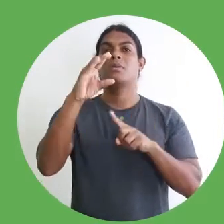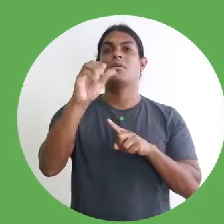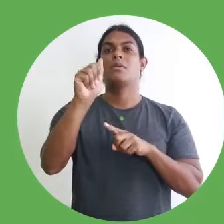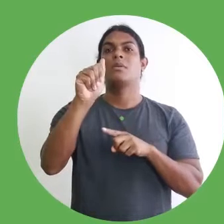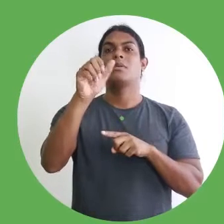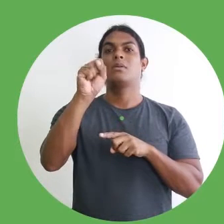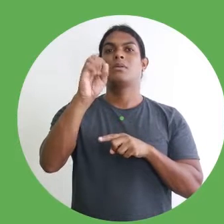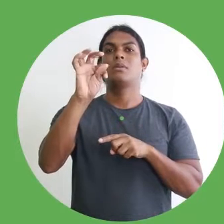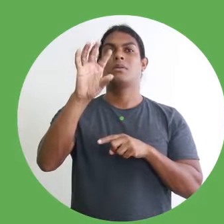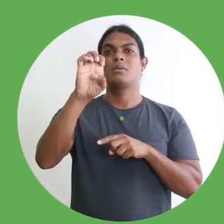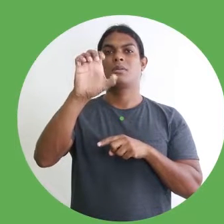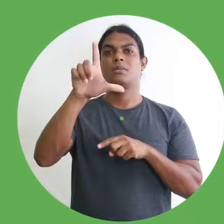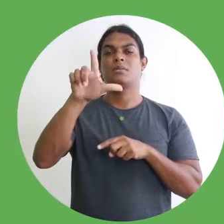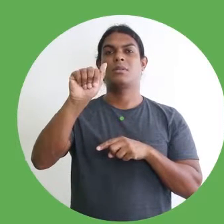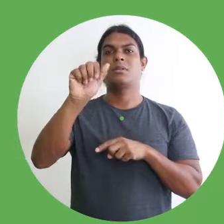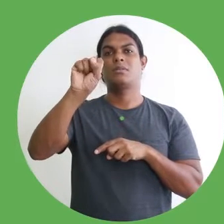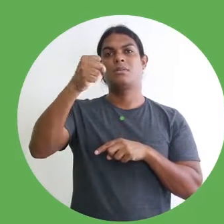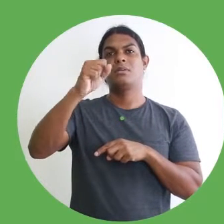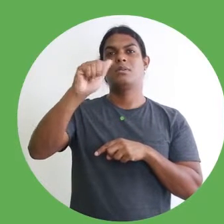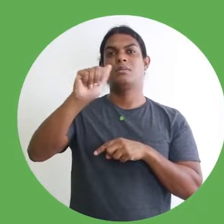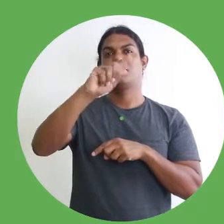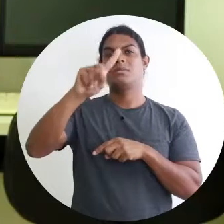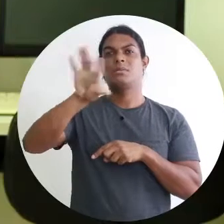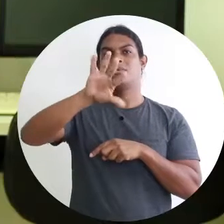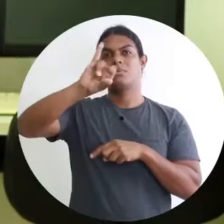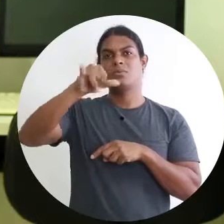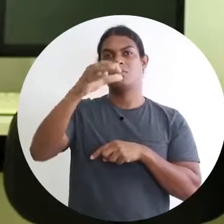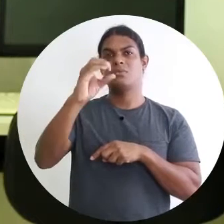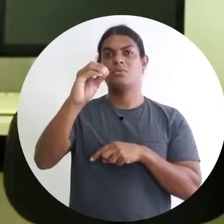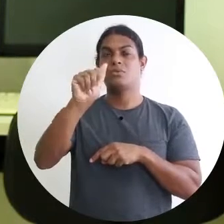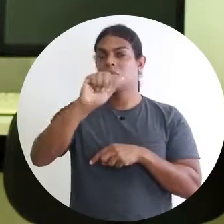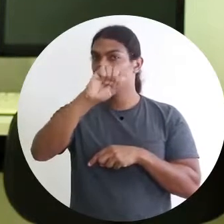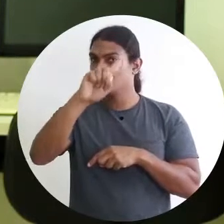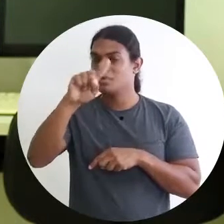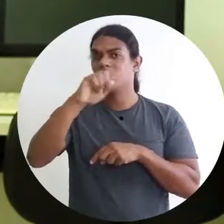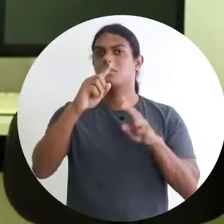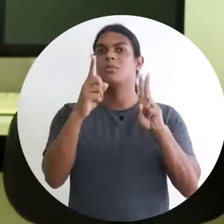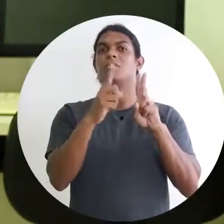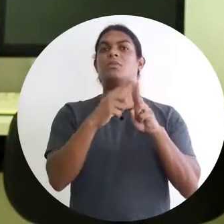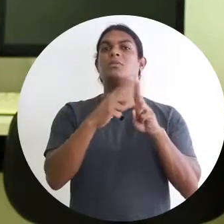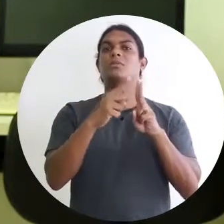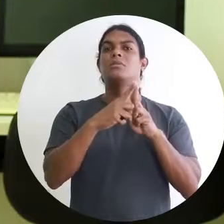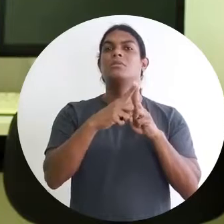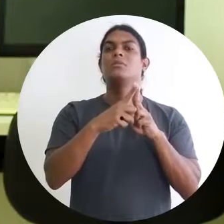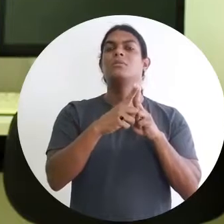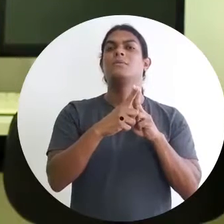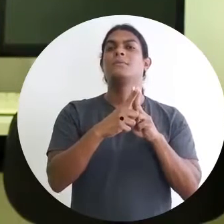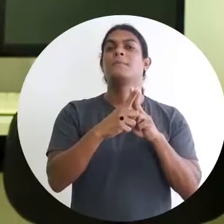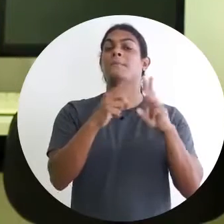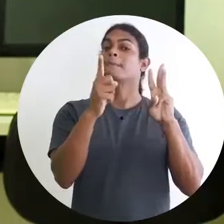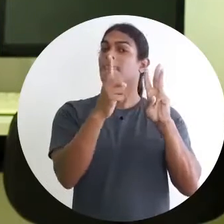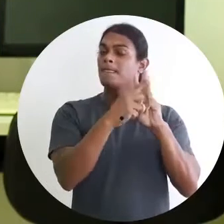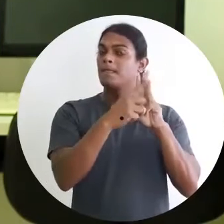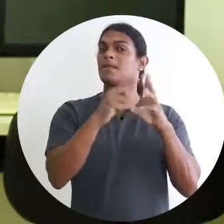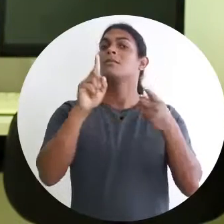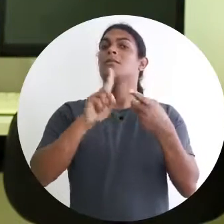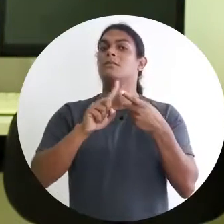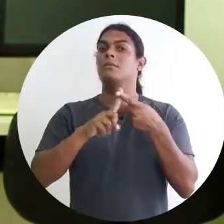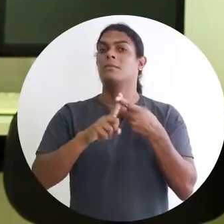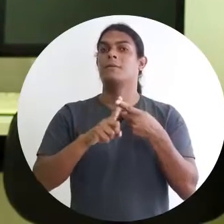depois tem a Pinacoteca e tem uma galeria. Pra vocês que nunca tiveram oportunidade, ou pra vocês que já foram pra esse